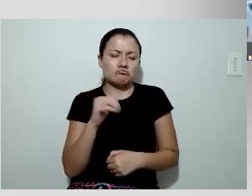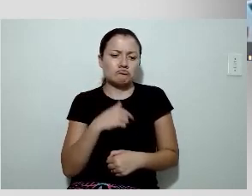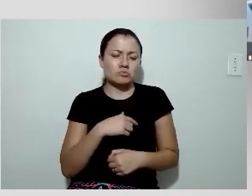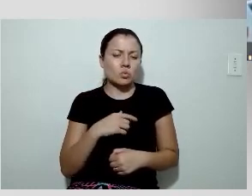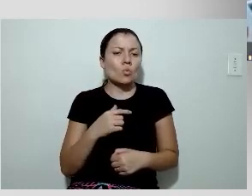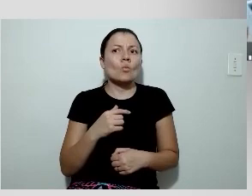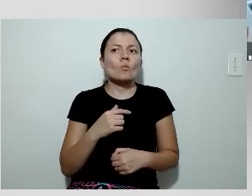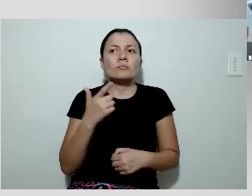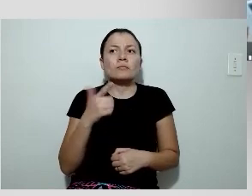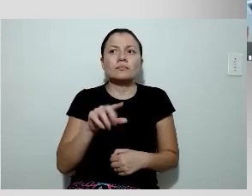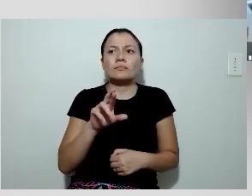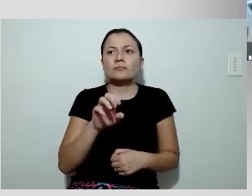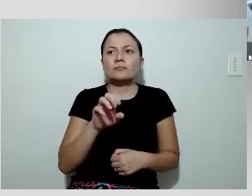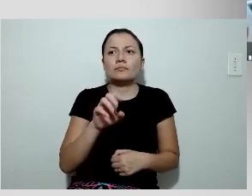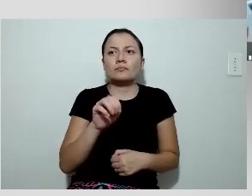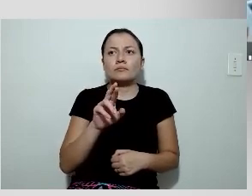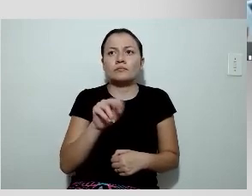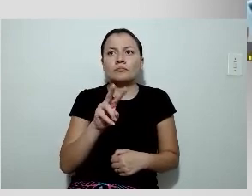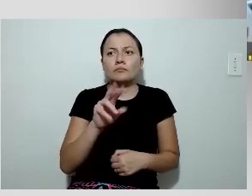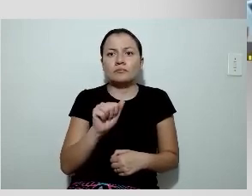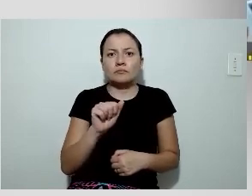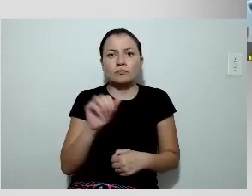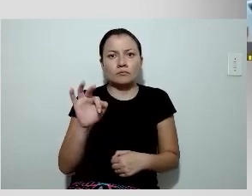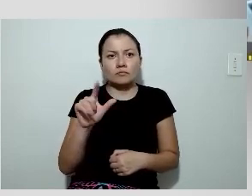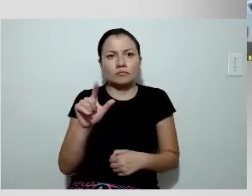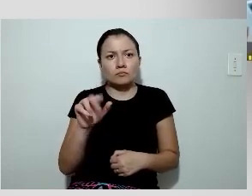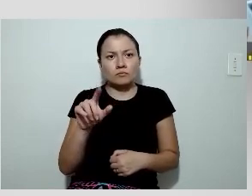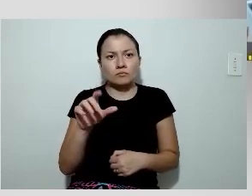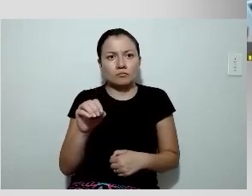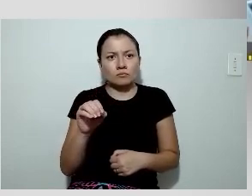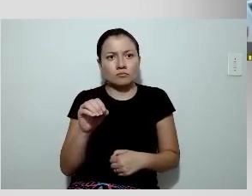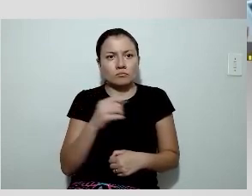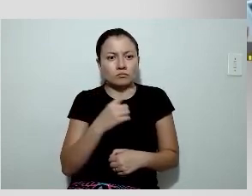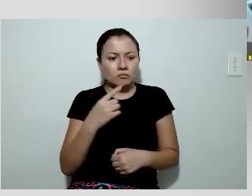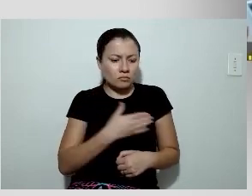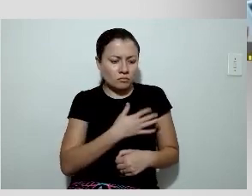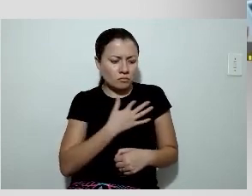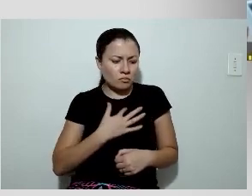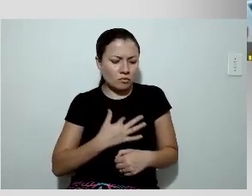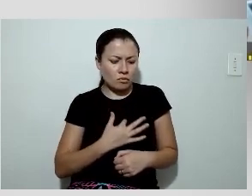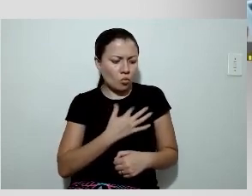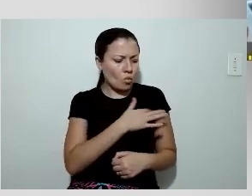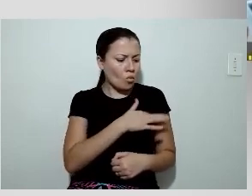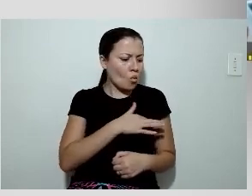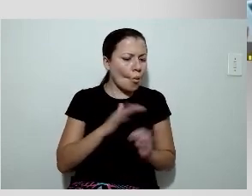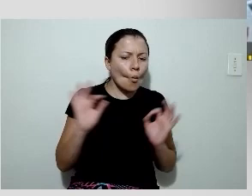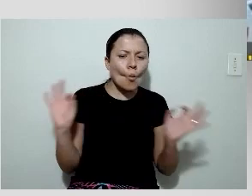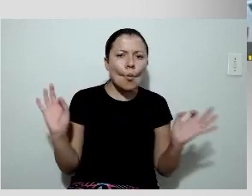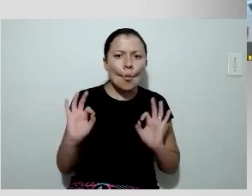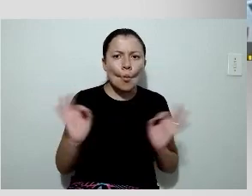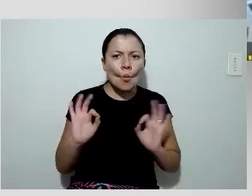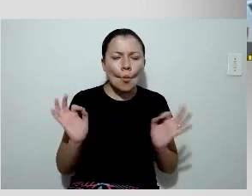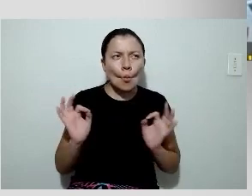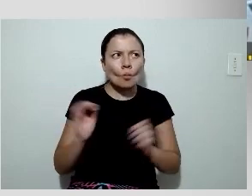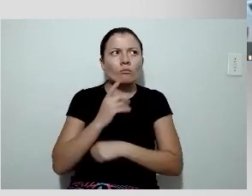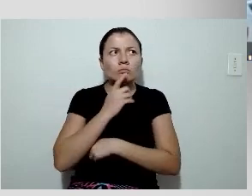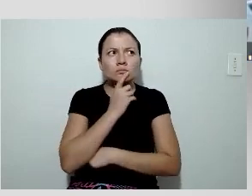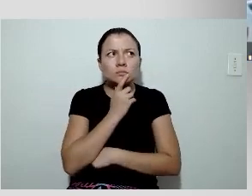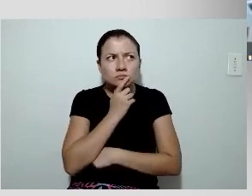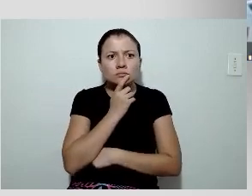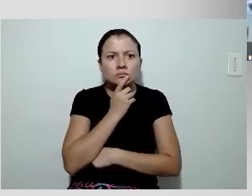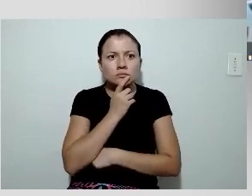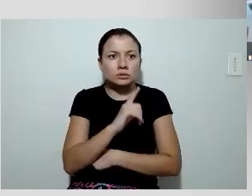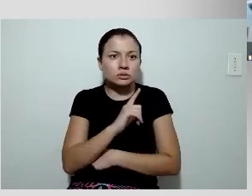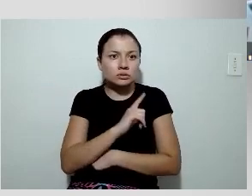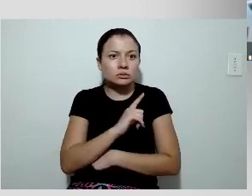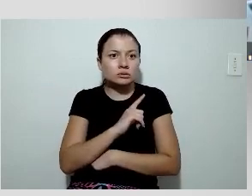eu não tenho reserva de fluxo inadequado para as paredes laterais, e eu tenho uma reserva de fluxo